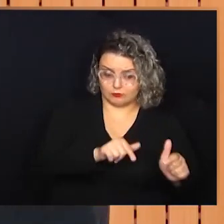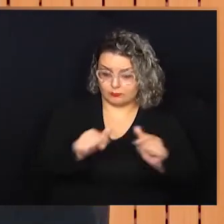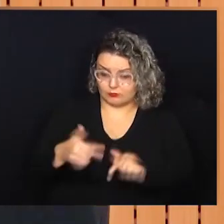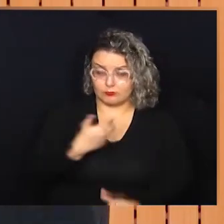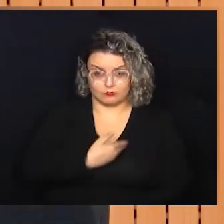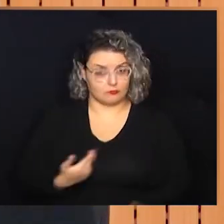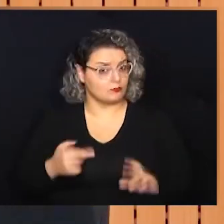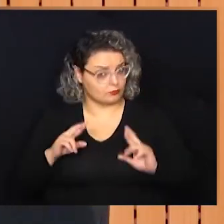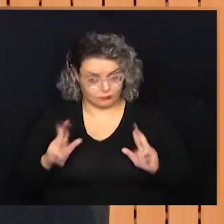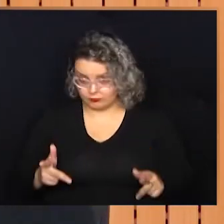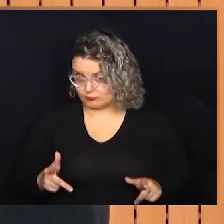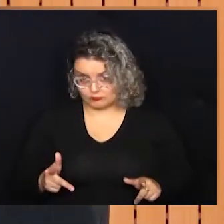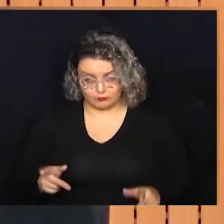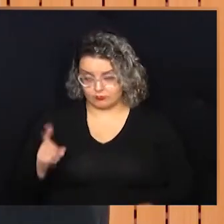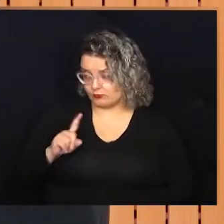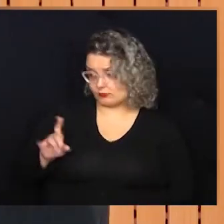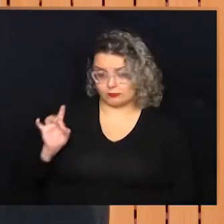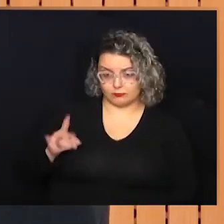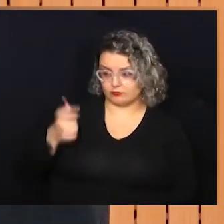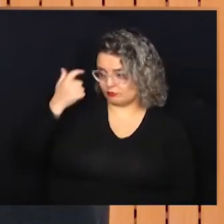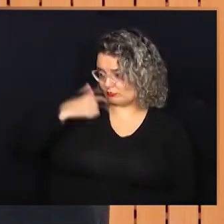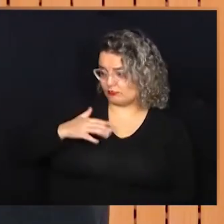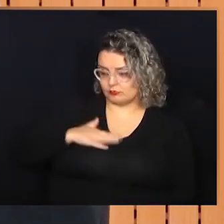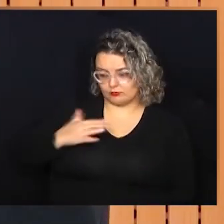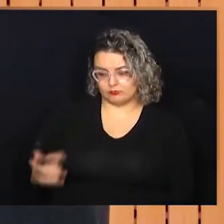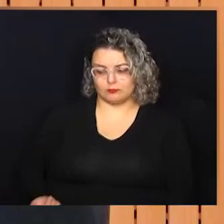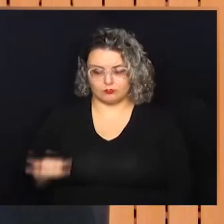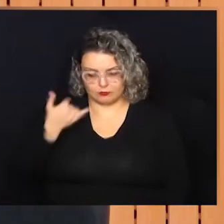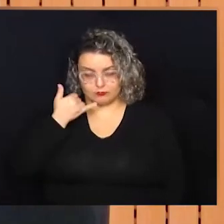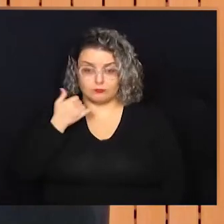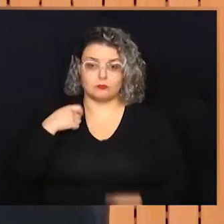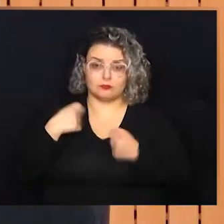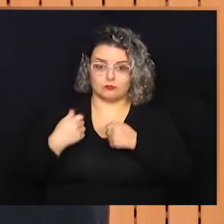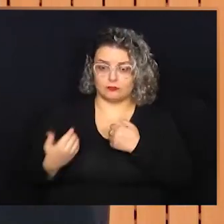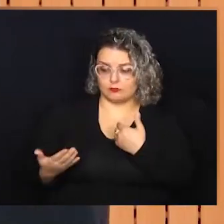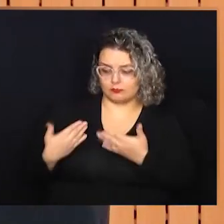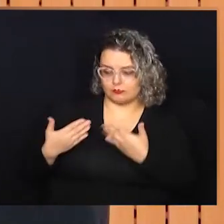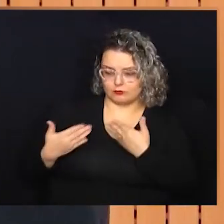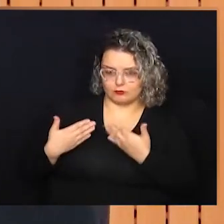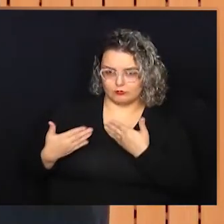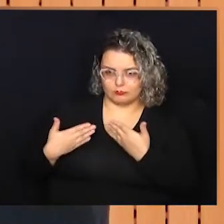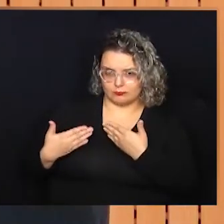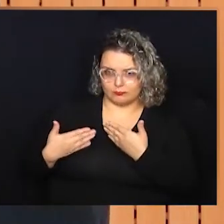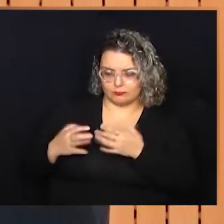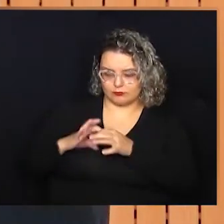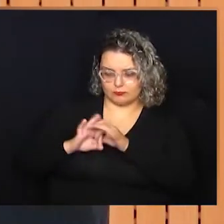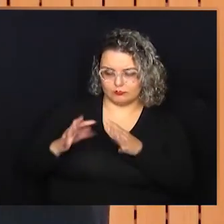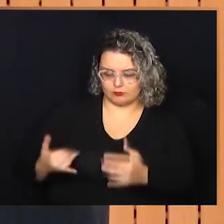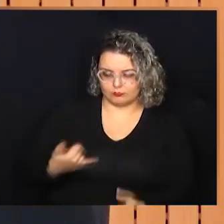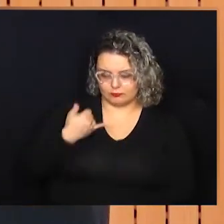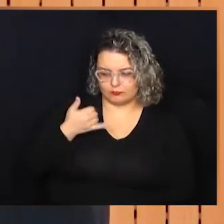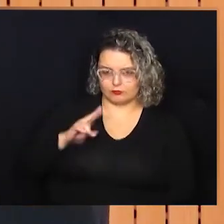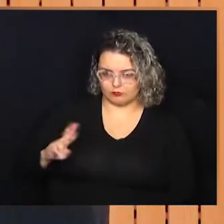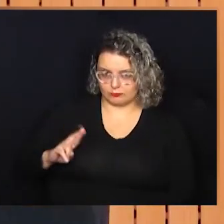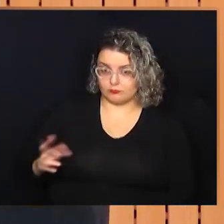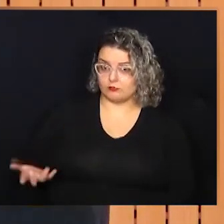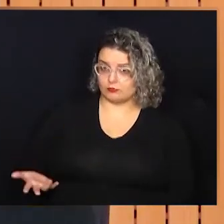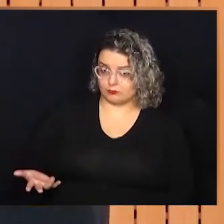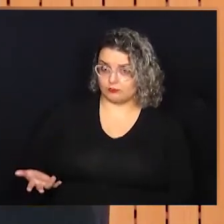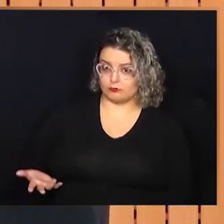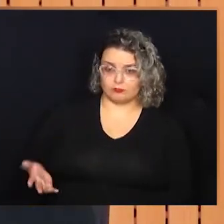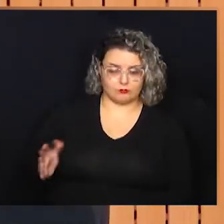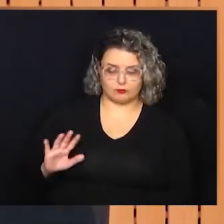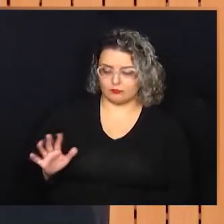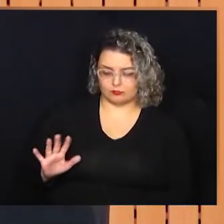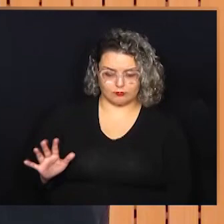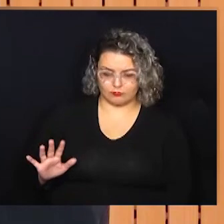espaços públicos, que é diferente. Ou seja, não é só eu e o meu celular que precisamos conversar ali para ele me dar uma autorização para